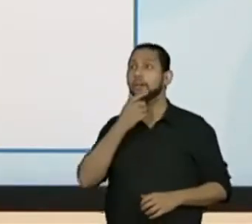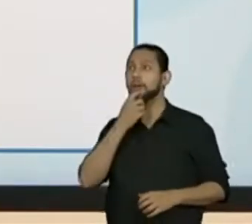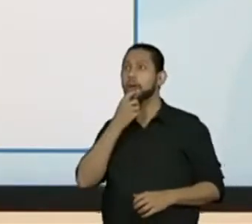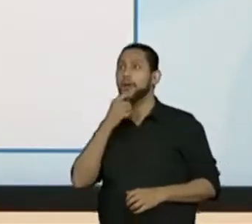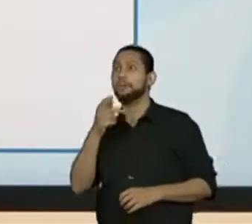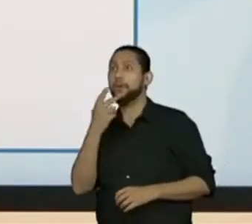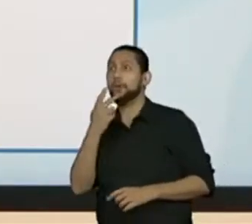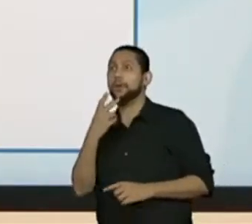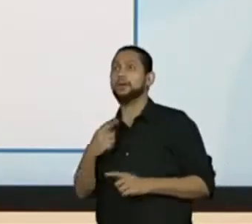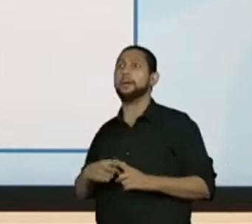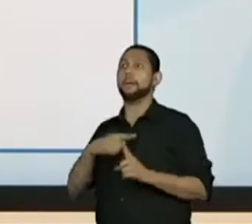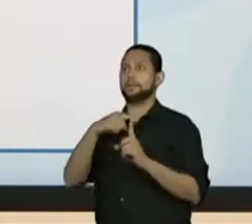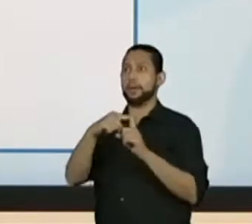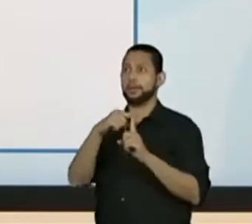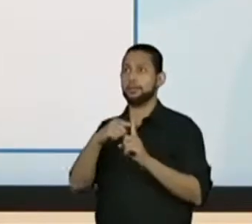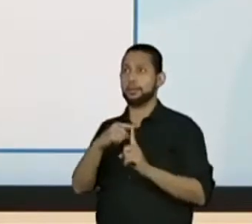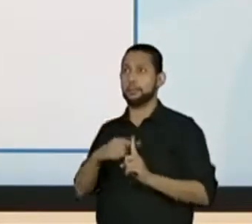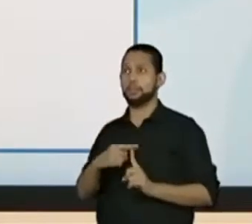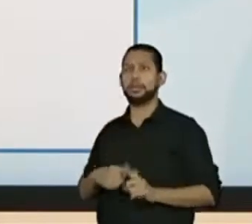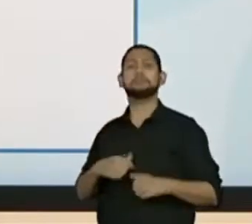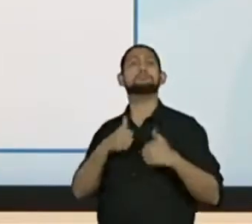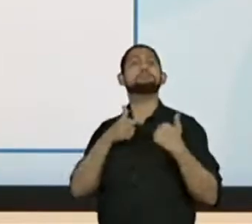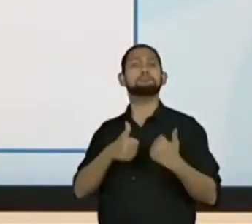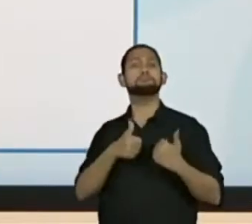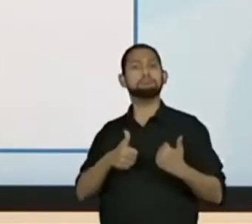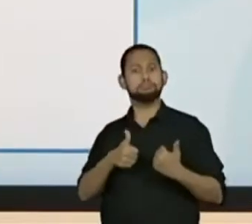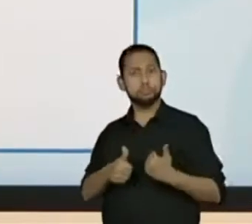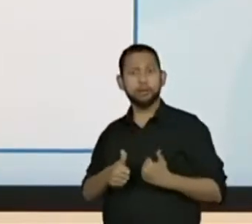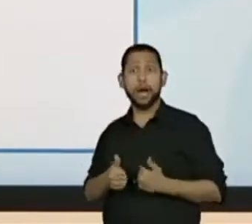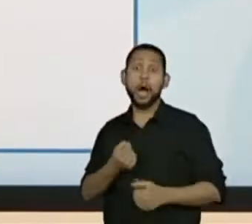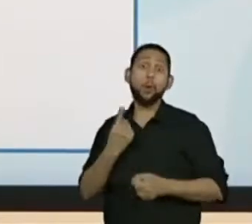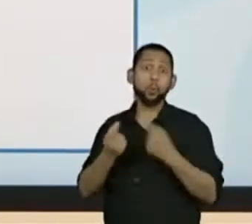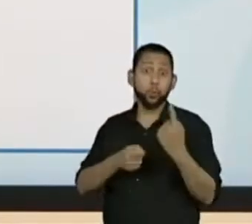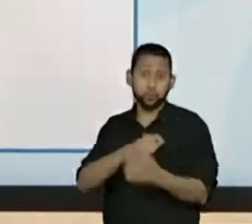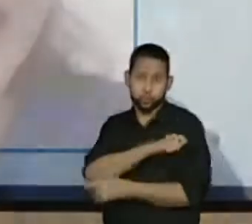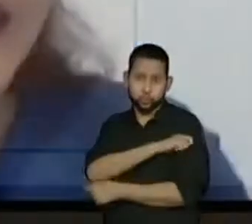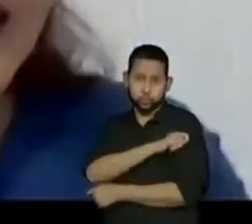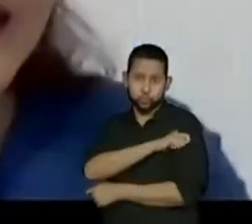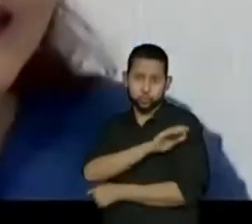usou a adição, tá bom? Tem crianças...